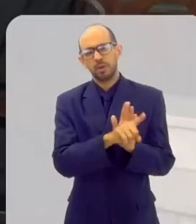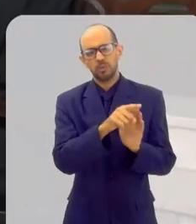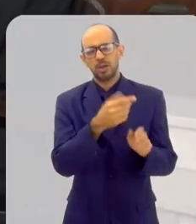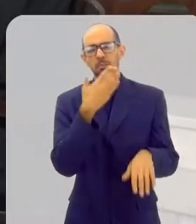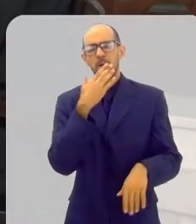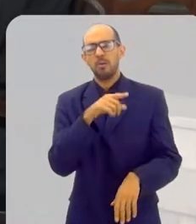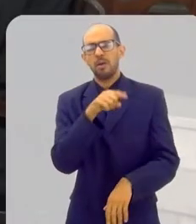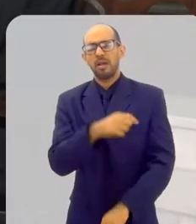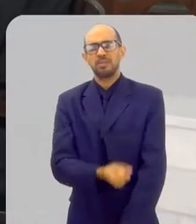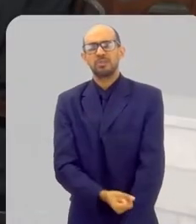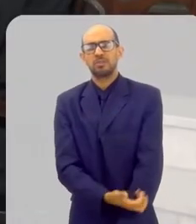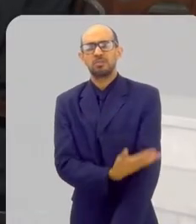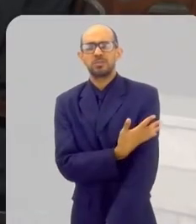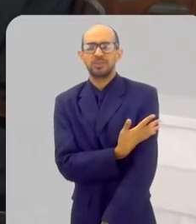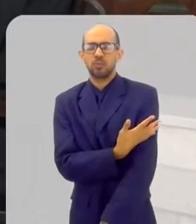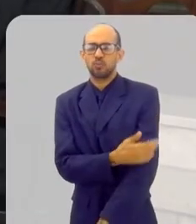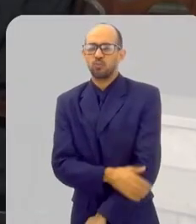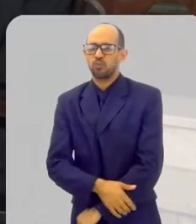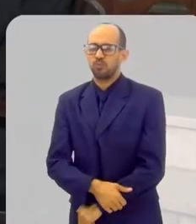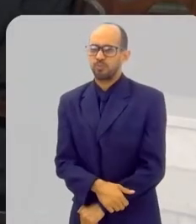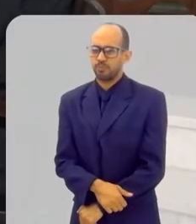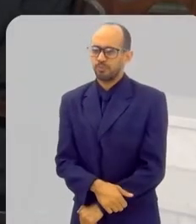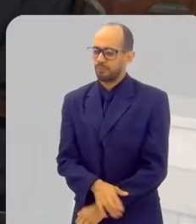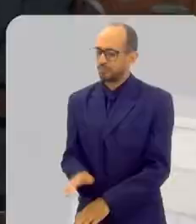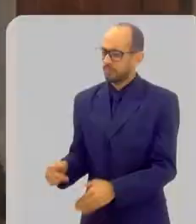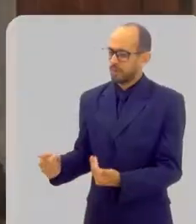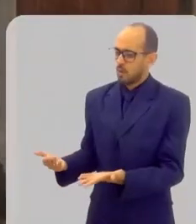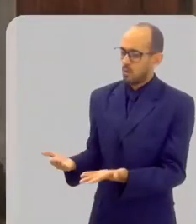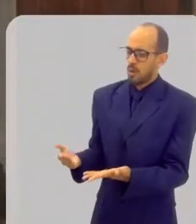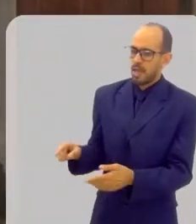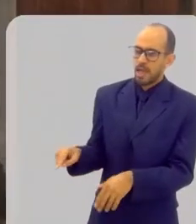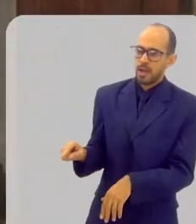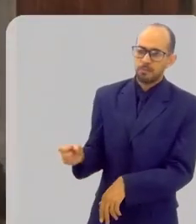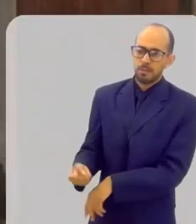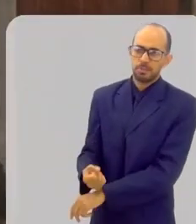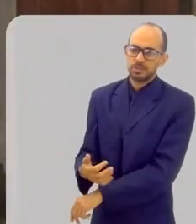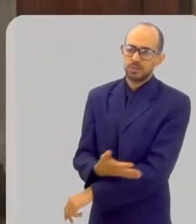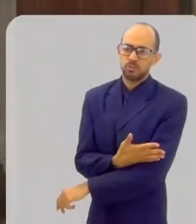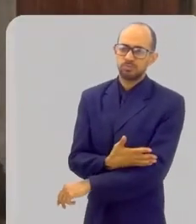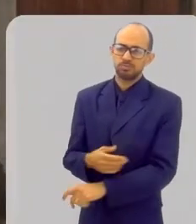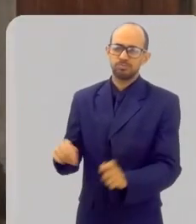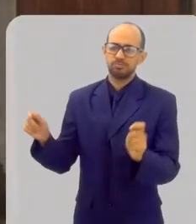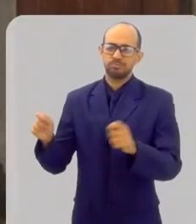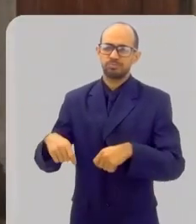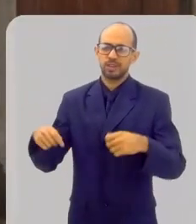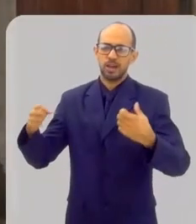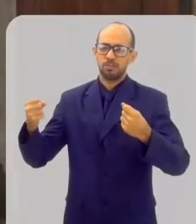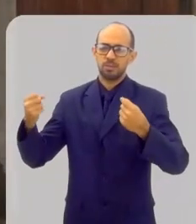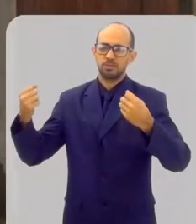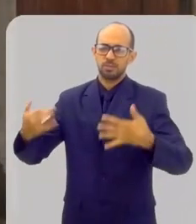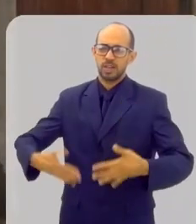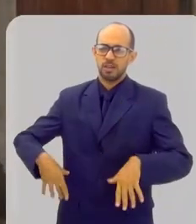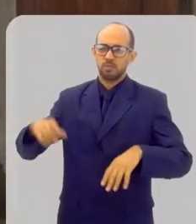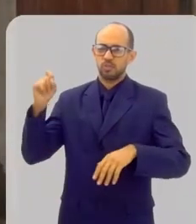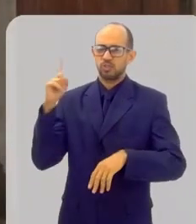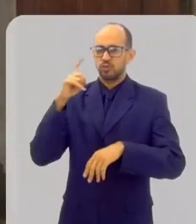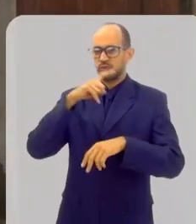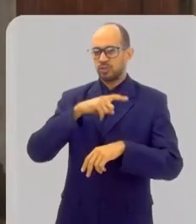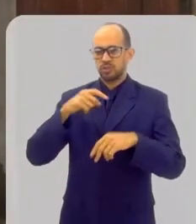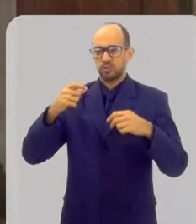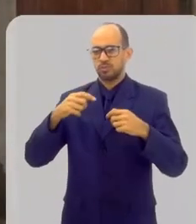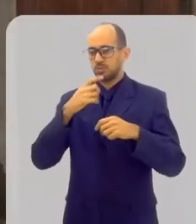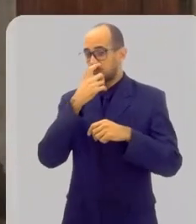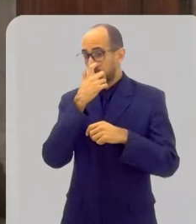é a emoção de ser ordenado? É uma emoção indescritível, né? É difícil